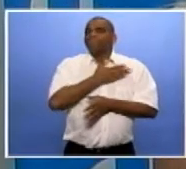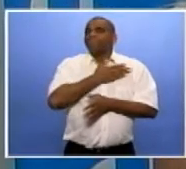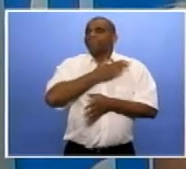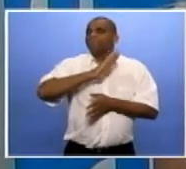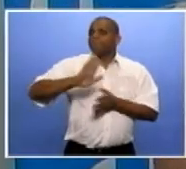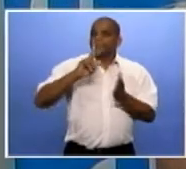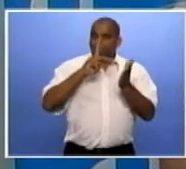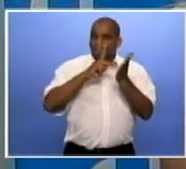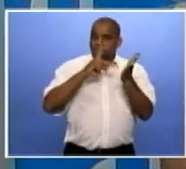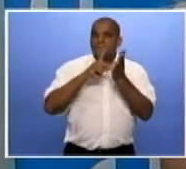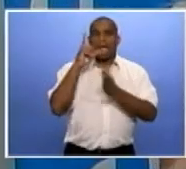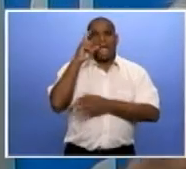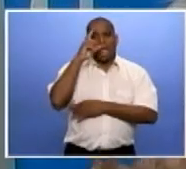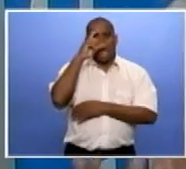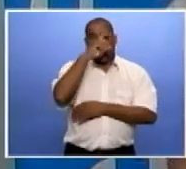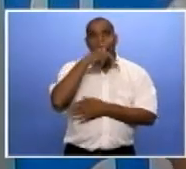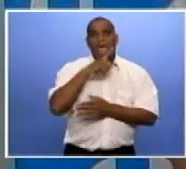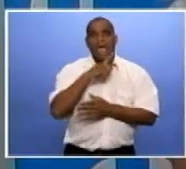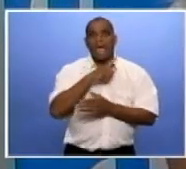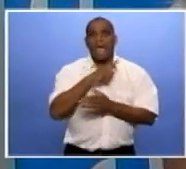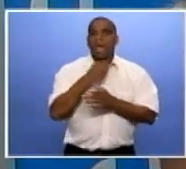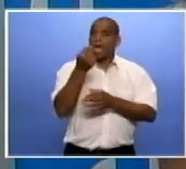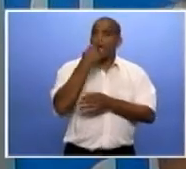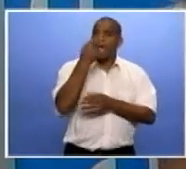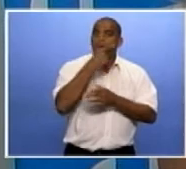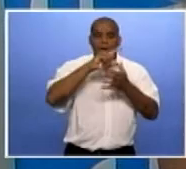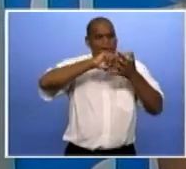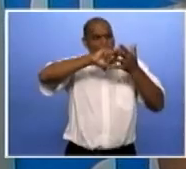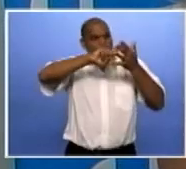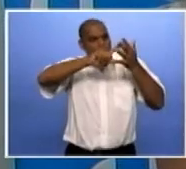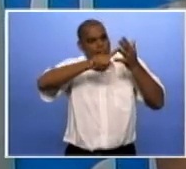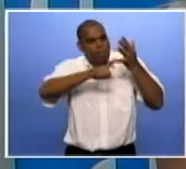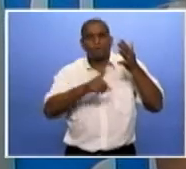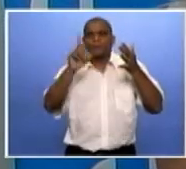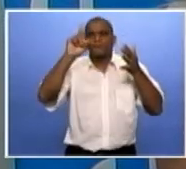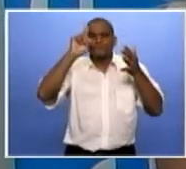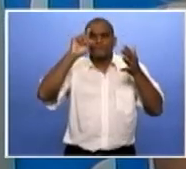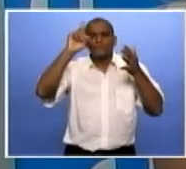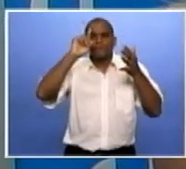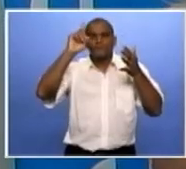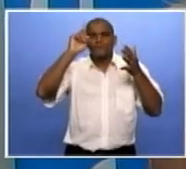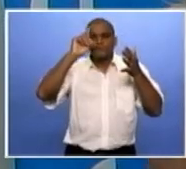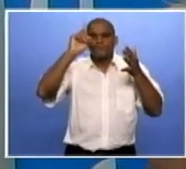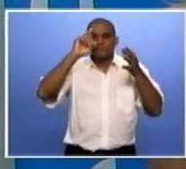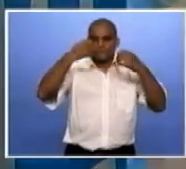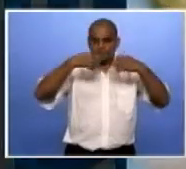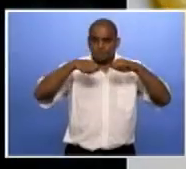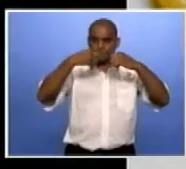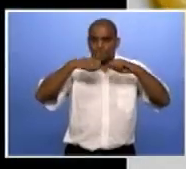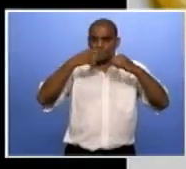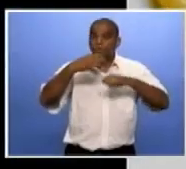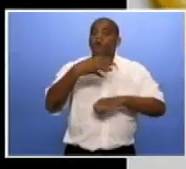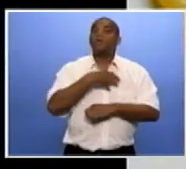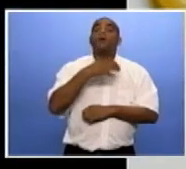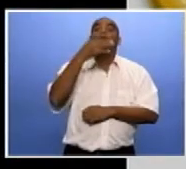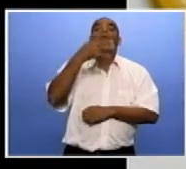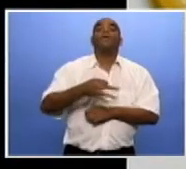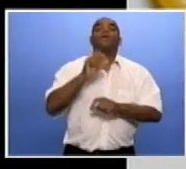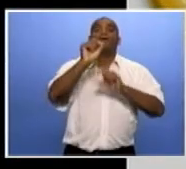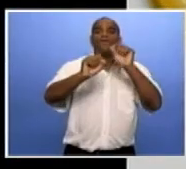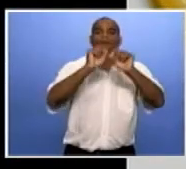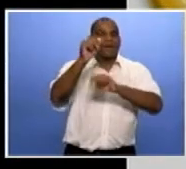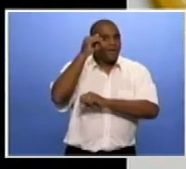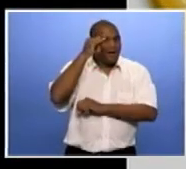medicamentos. Porque você toma um conjunto de remédios todos os dias. Então a melhor opção realmente é a